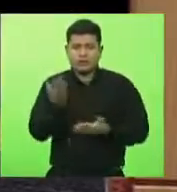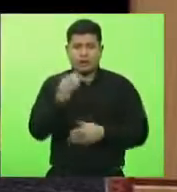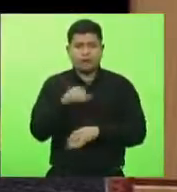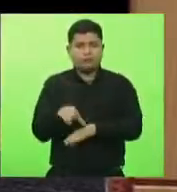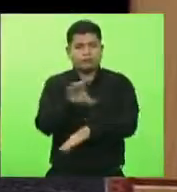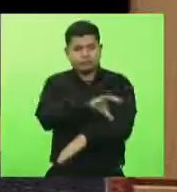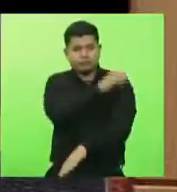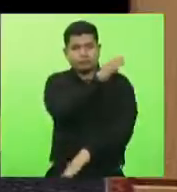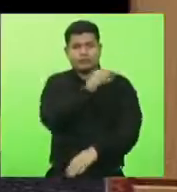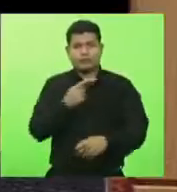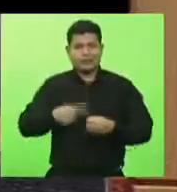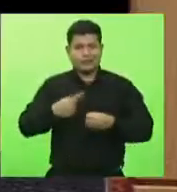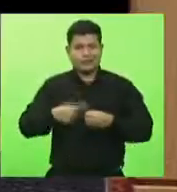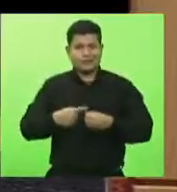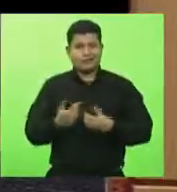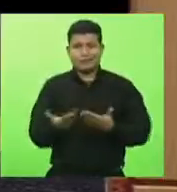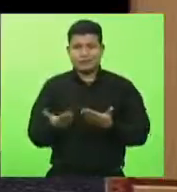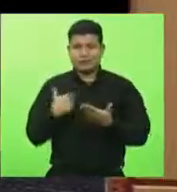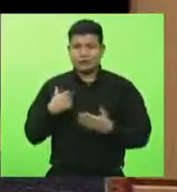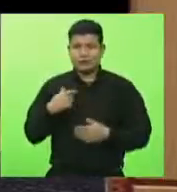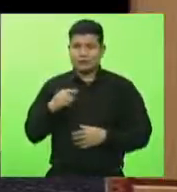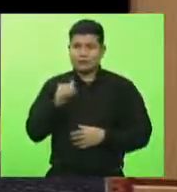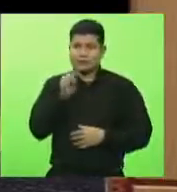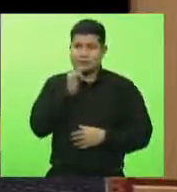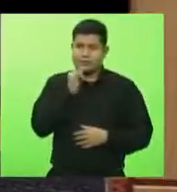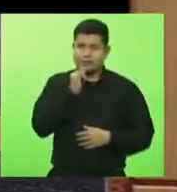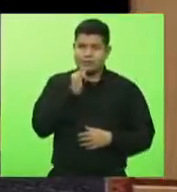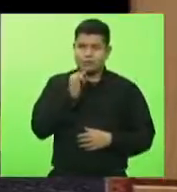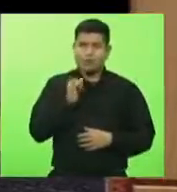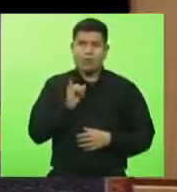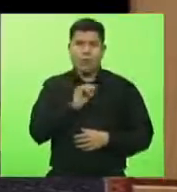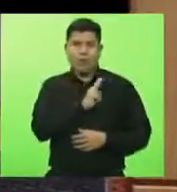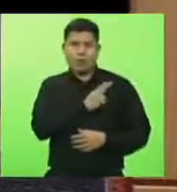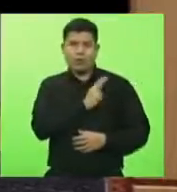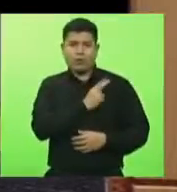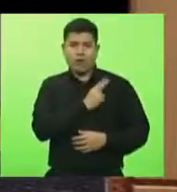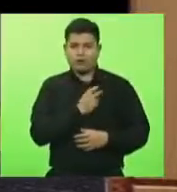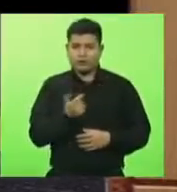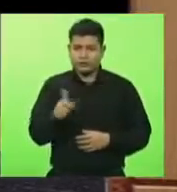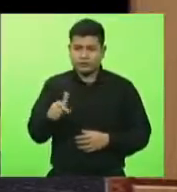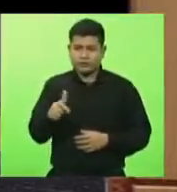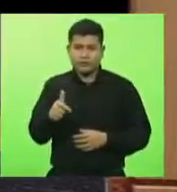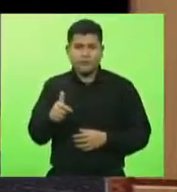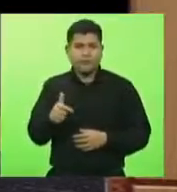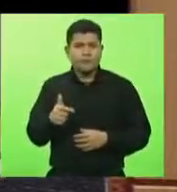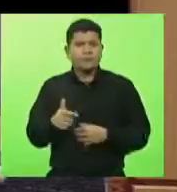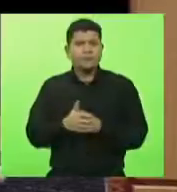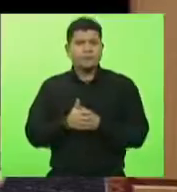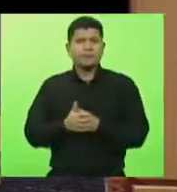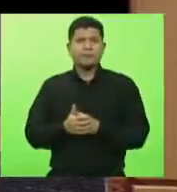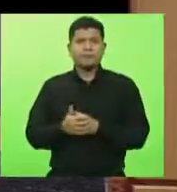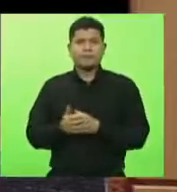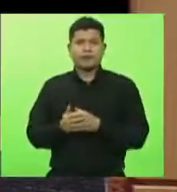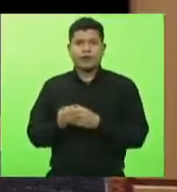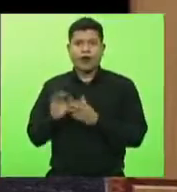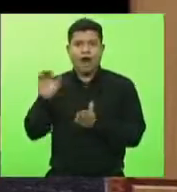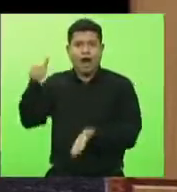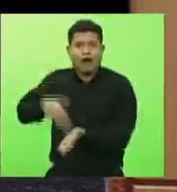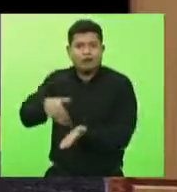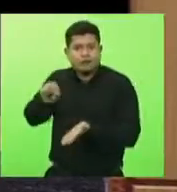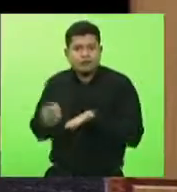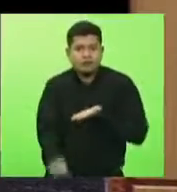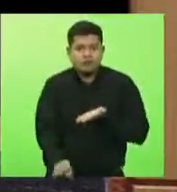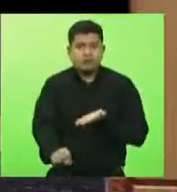exceto do Uruguai, pela sua localização bem ao sul do continente,